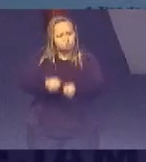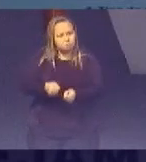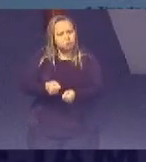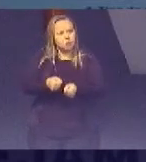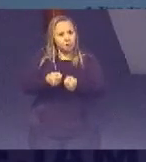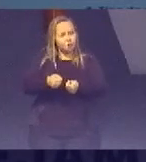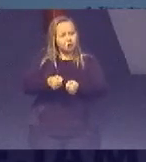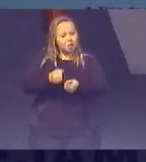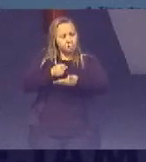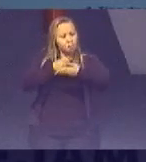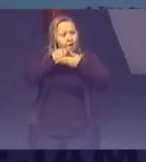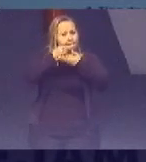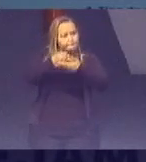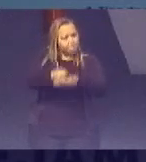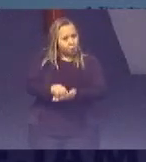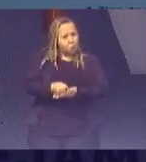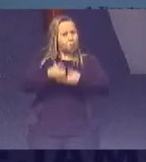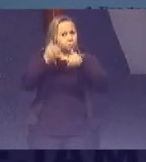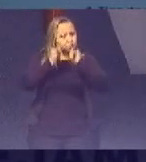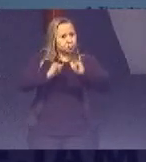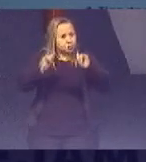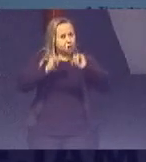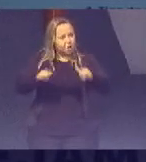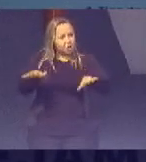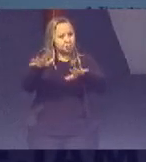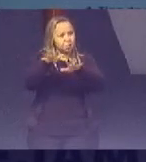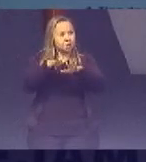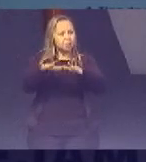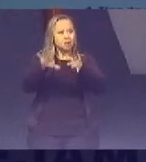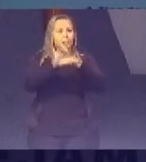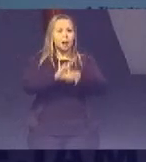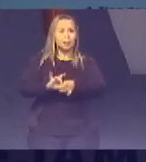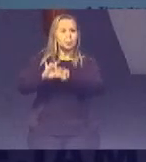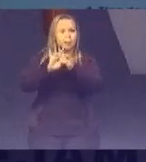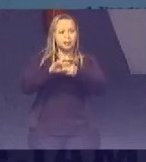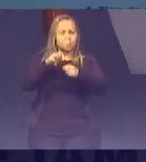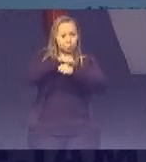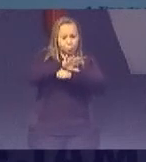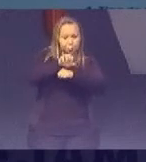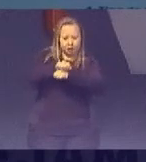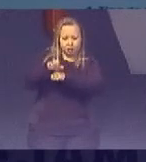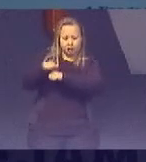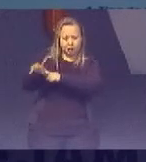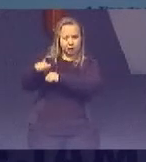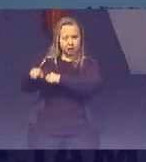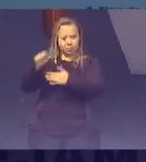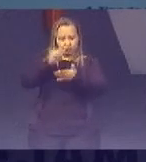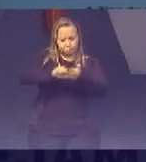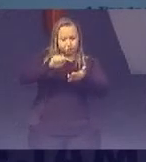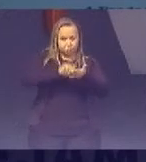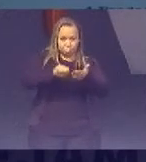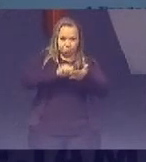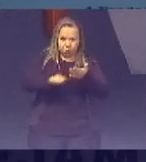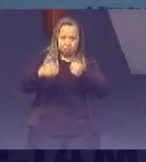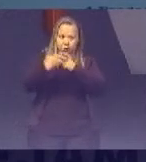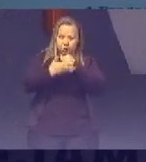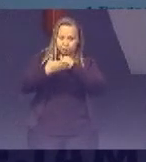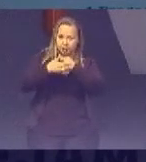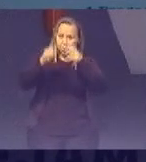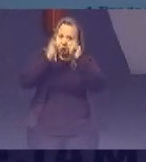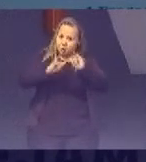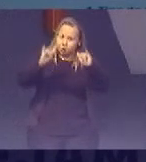desagregação De dados A integração Disponibilização E compartilhamento De registros Administrativos E de bases De dados